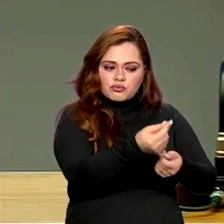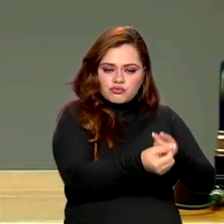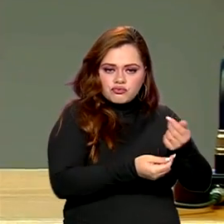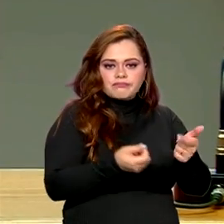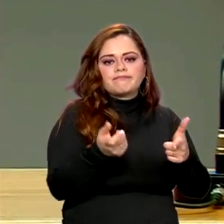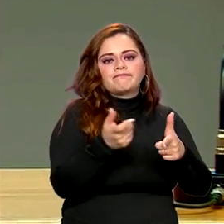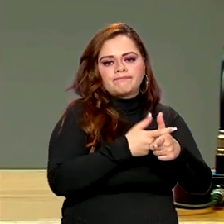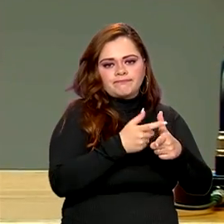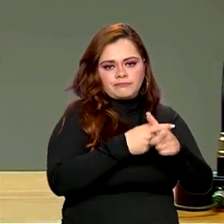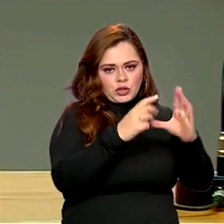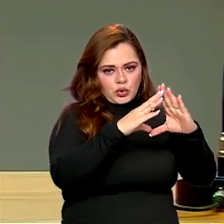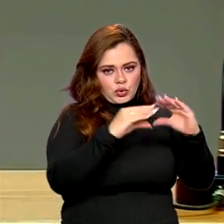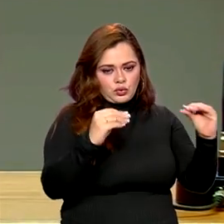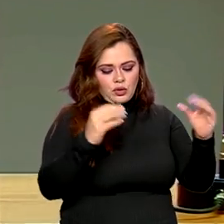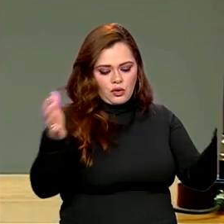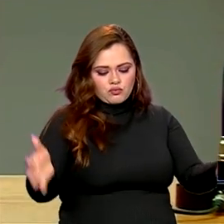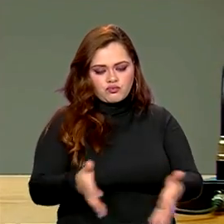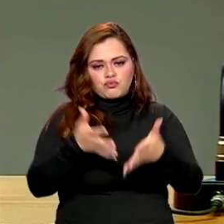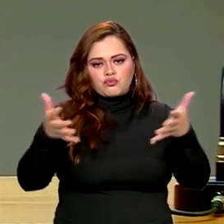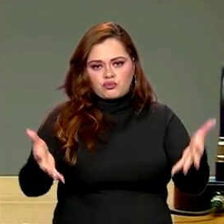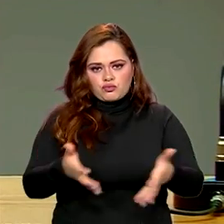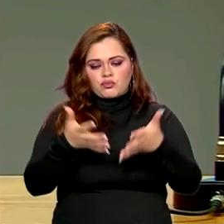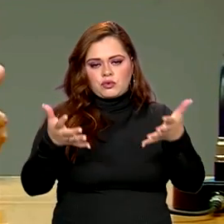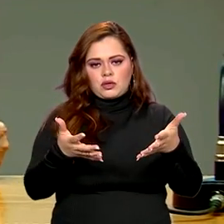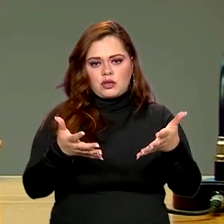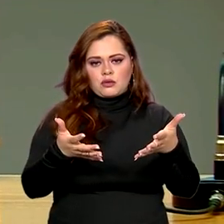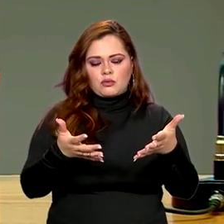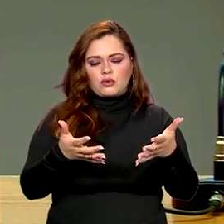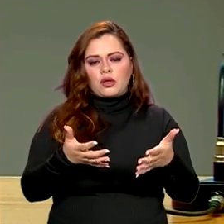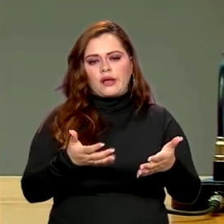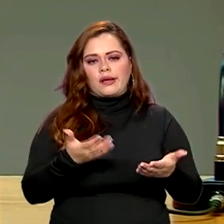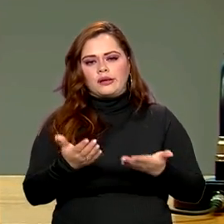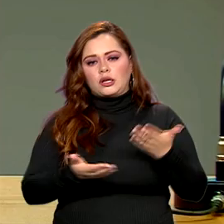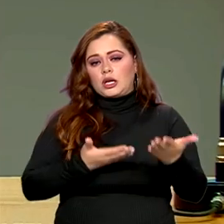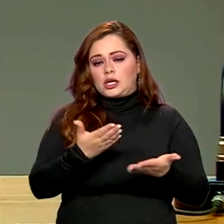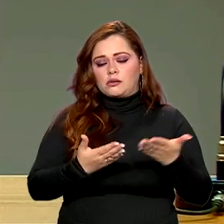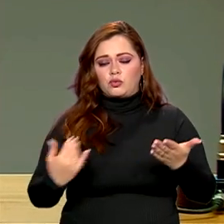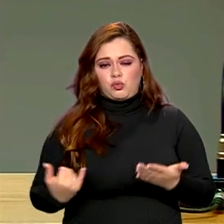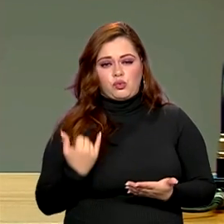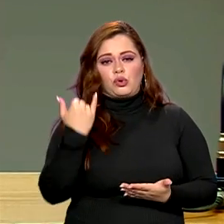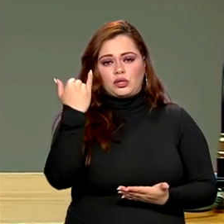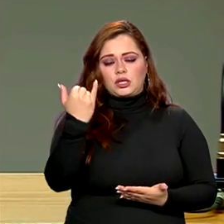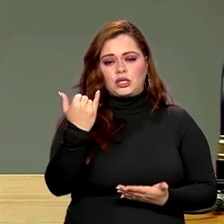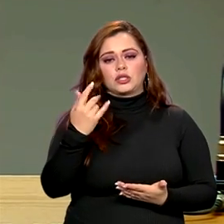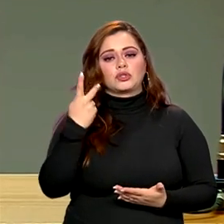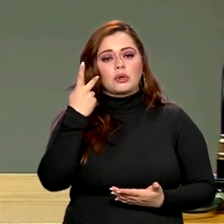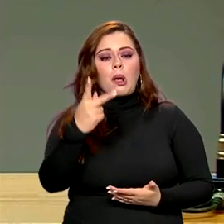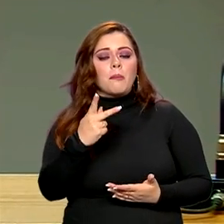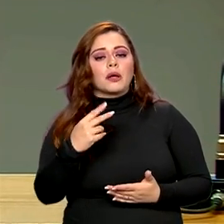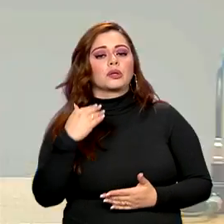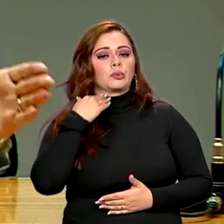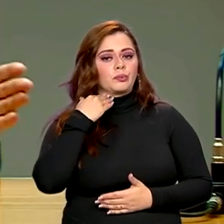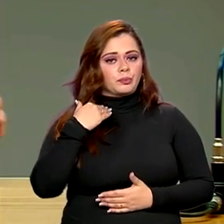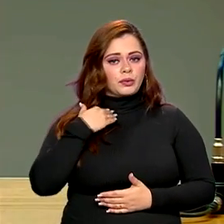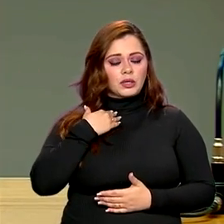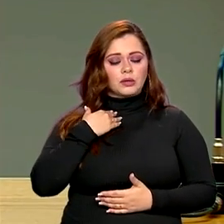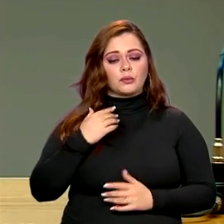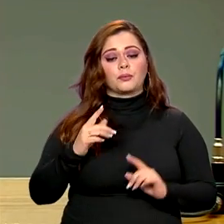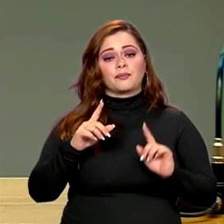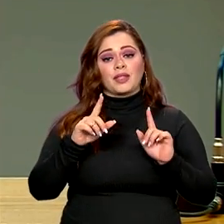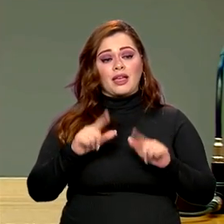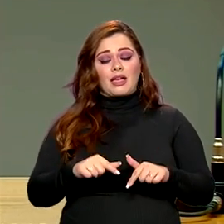dívida com um estímulo de balanço importante para as operações bancárias, são